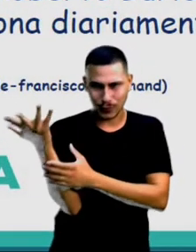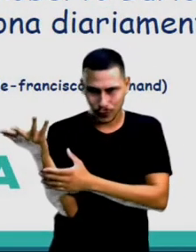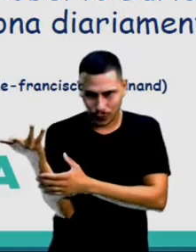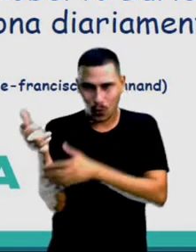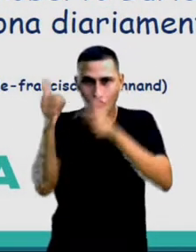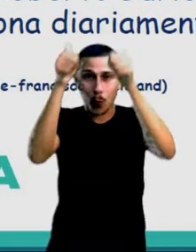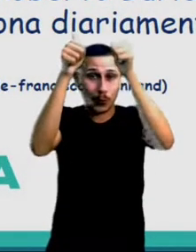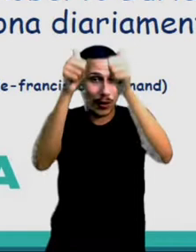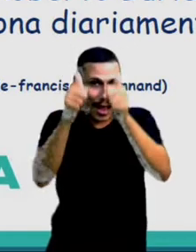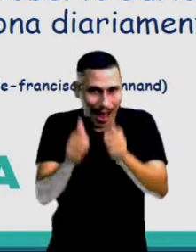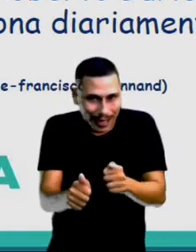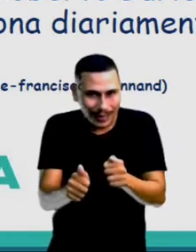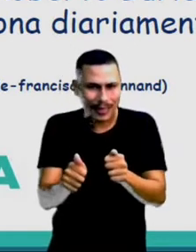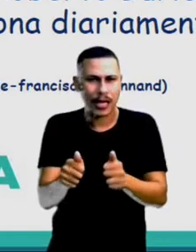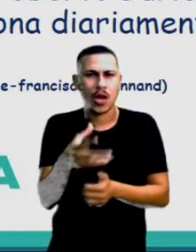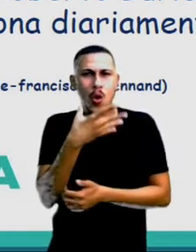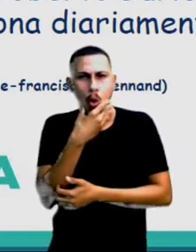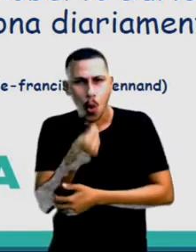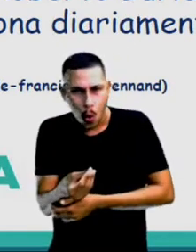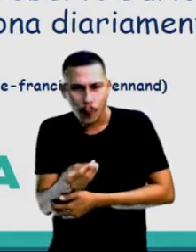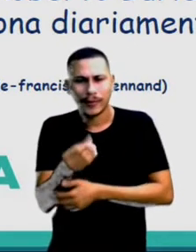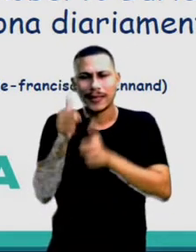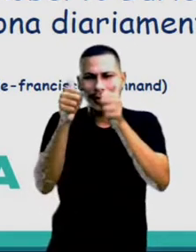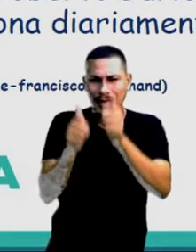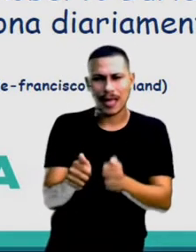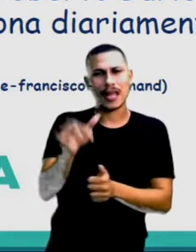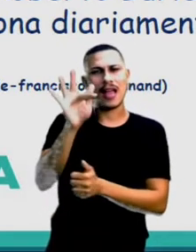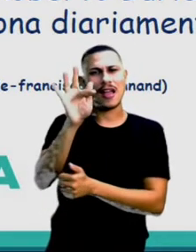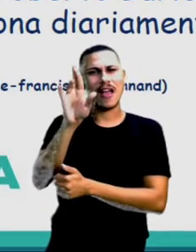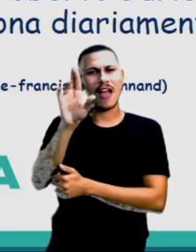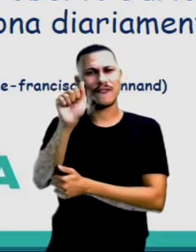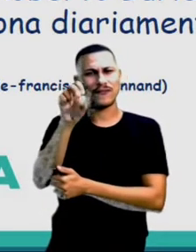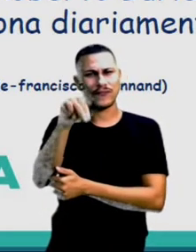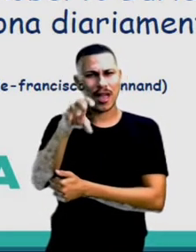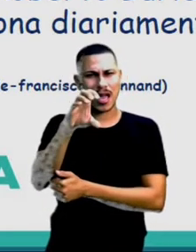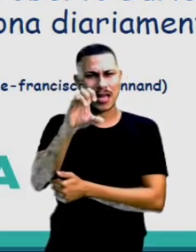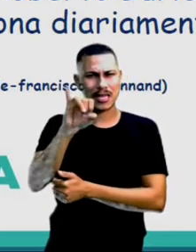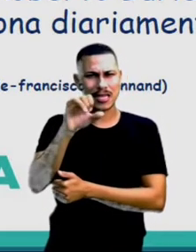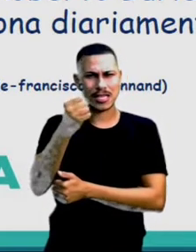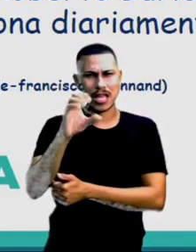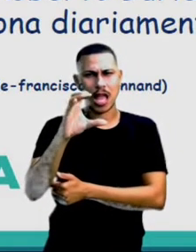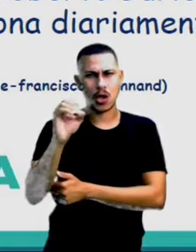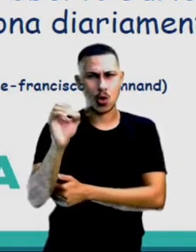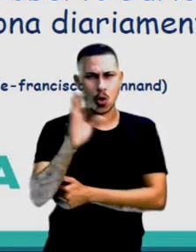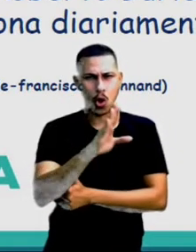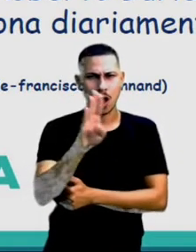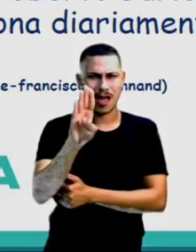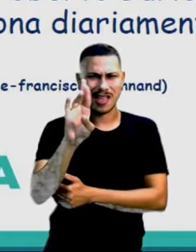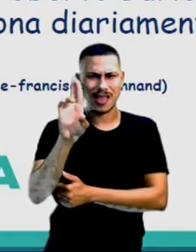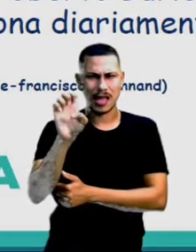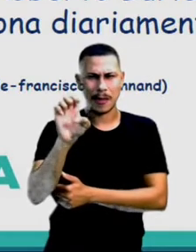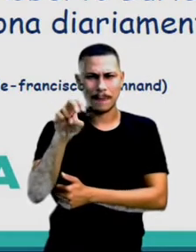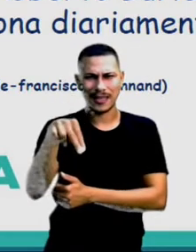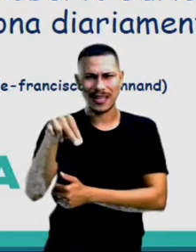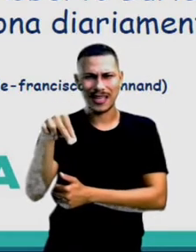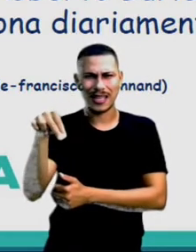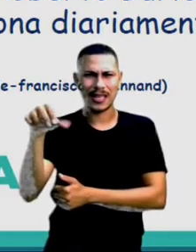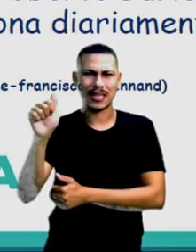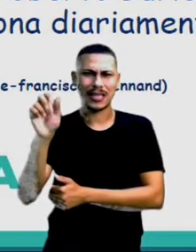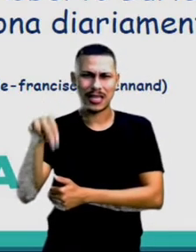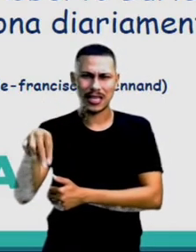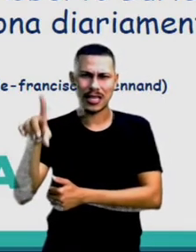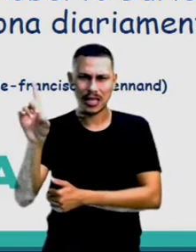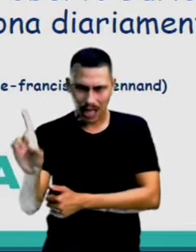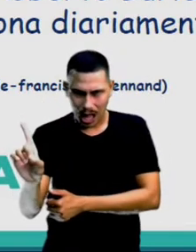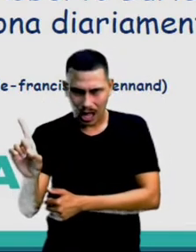artista plástico Francisco Brenan E foi inaugurado como comemoração dos 500